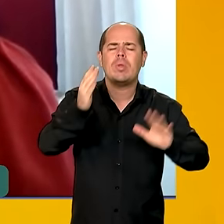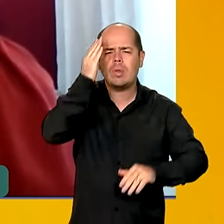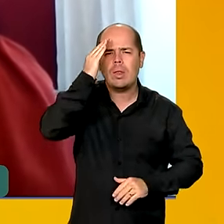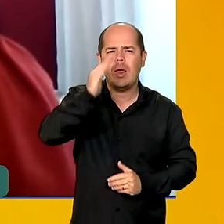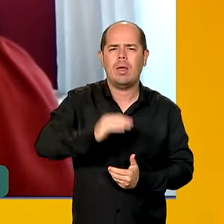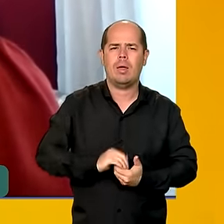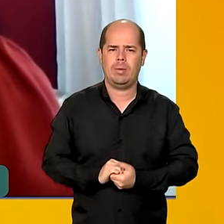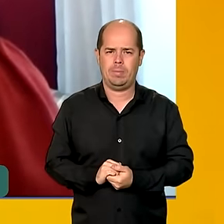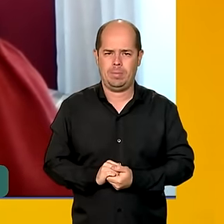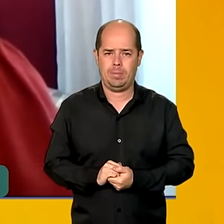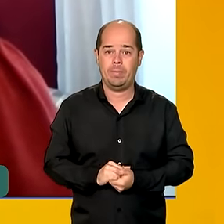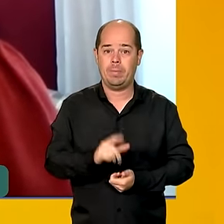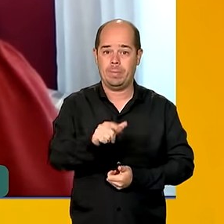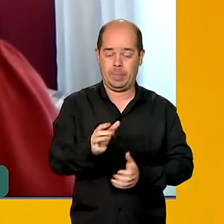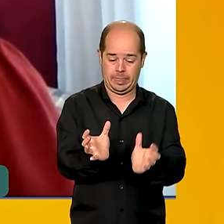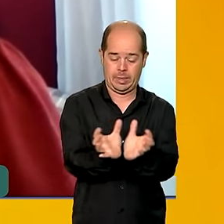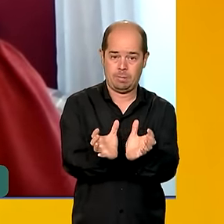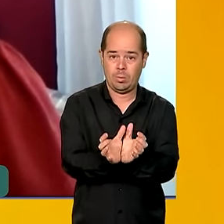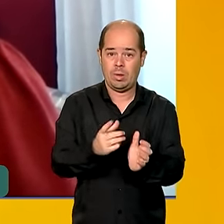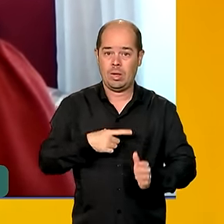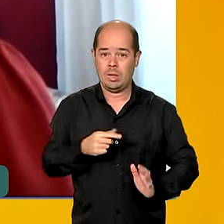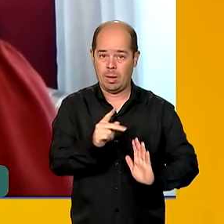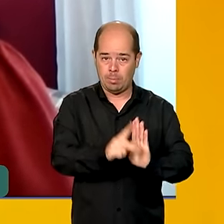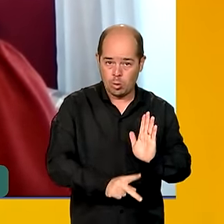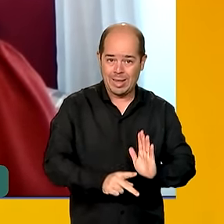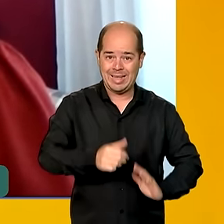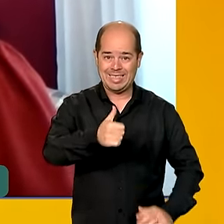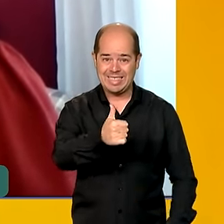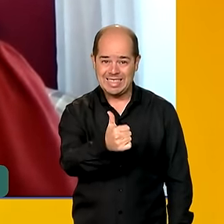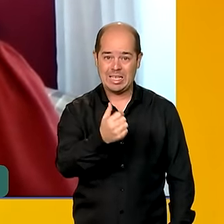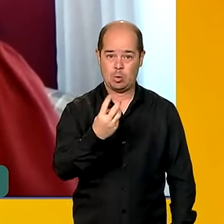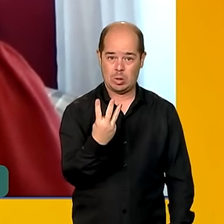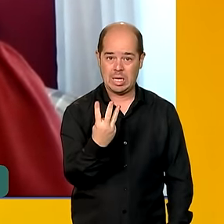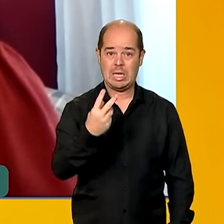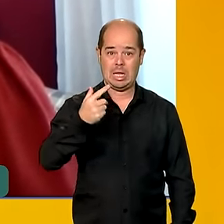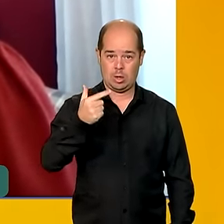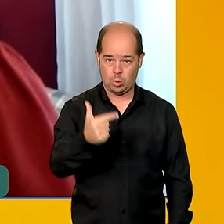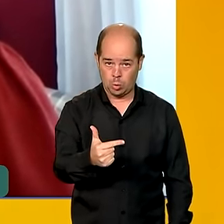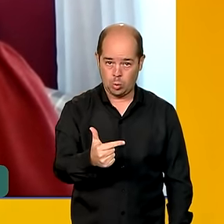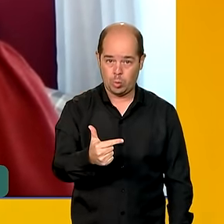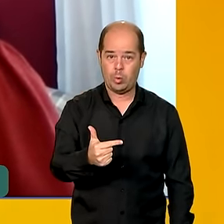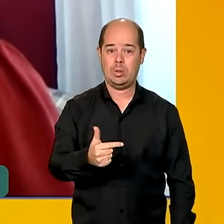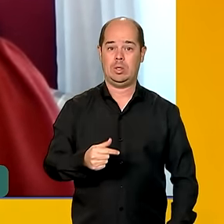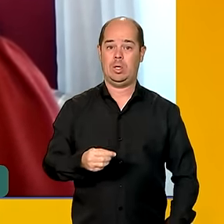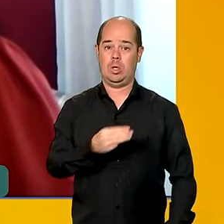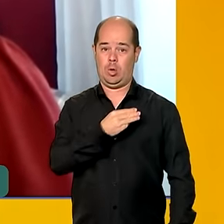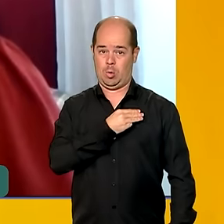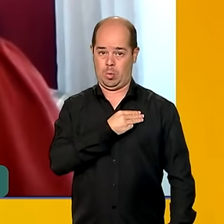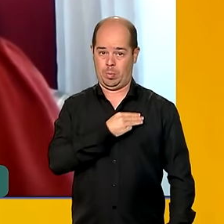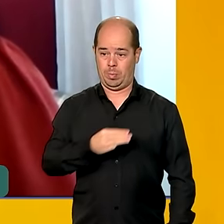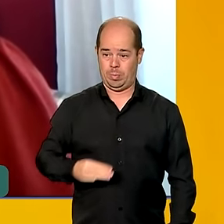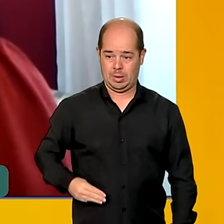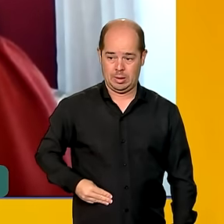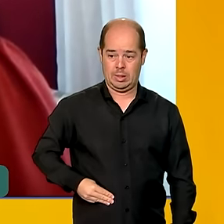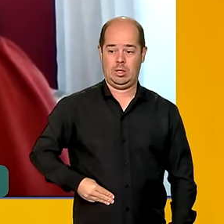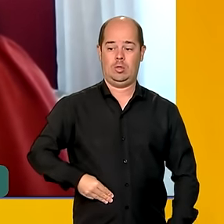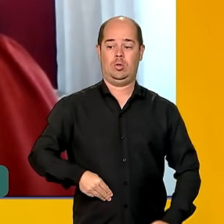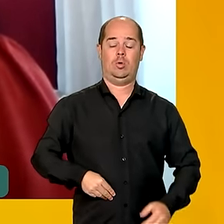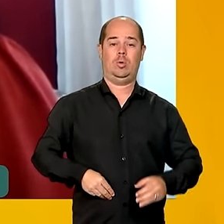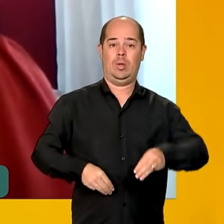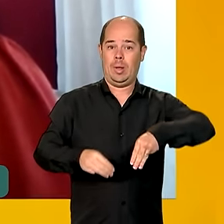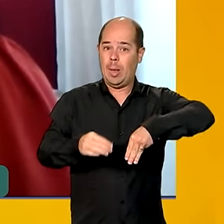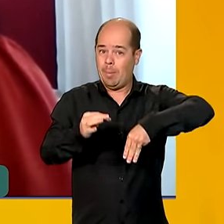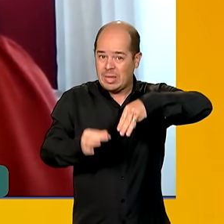grupo foi criado pela Portaria 132, pelo ministro da Advocacia Geral da União, ministro Messias, no dia 6 de maio.